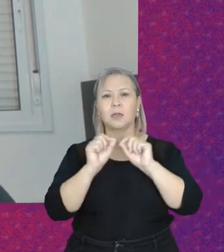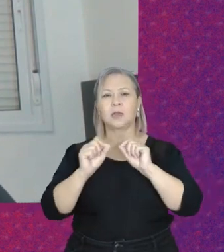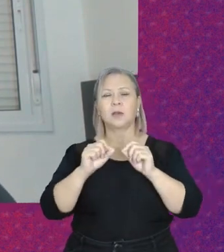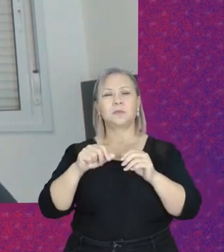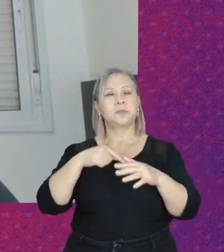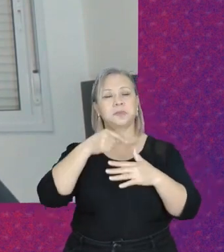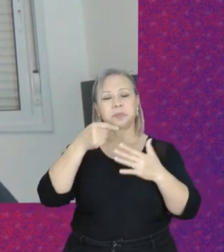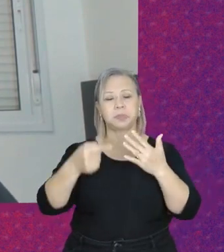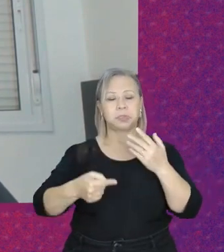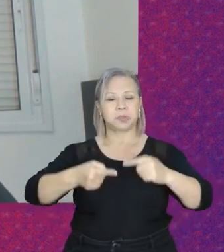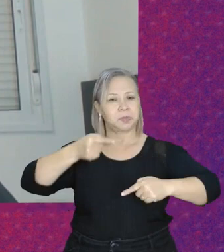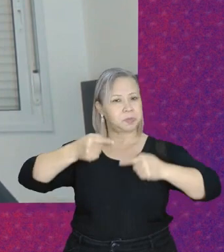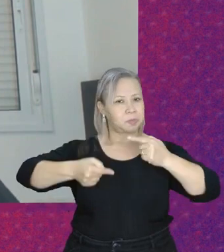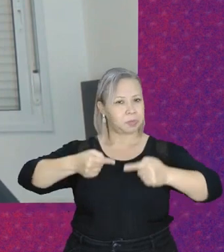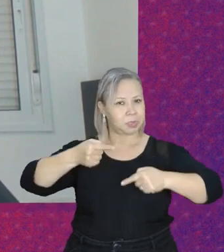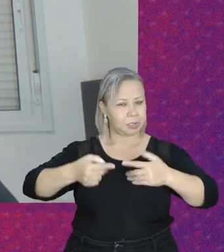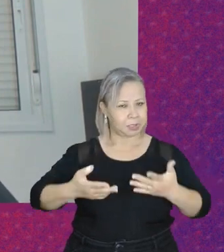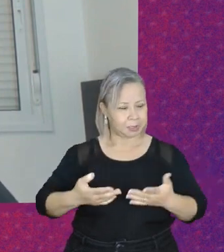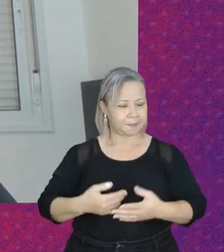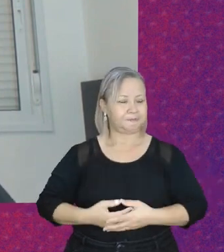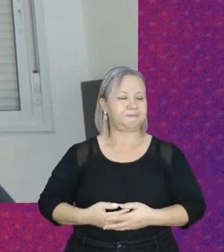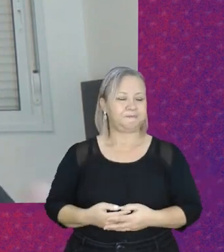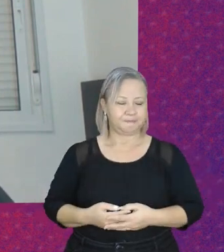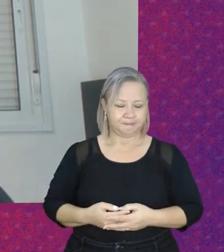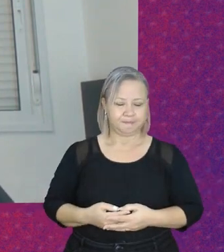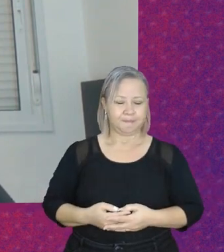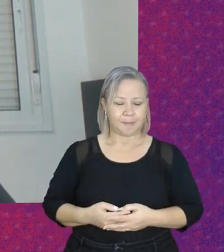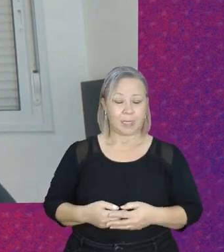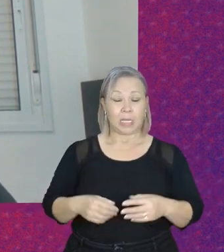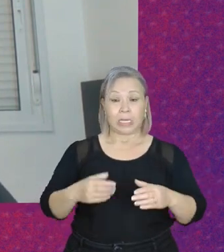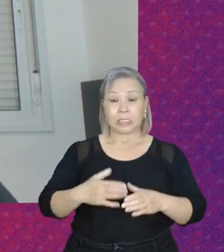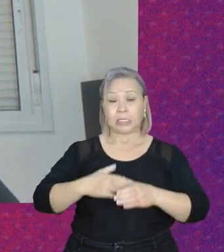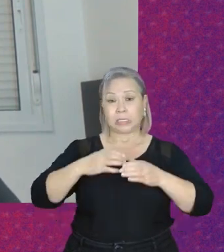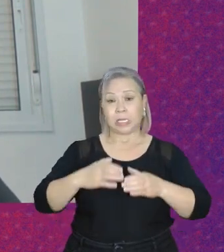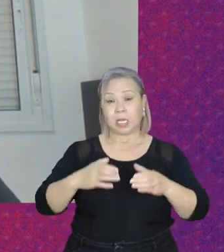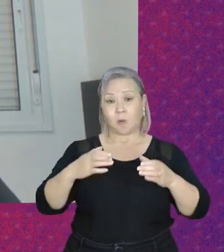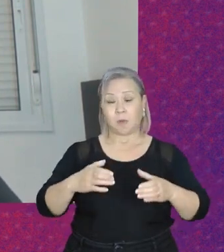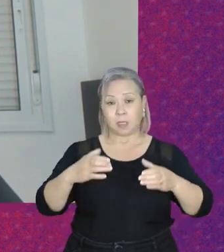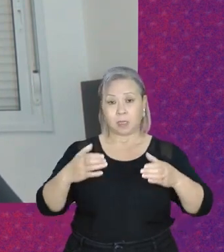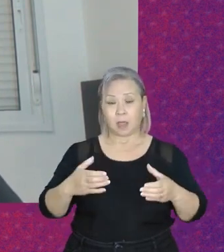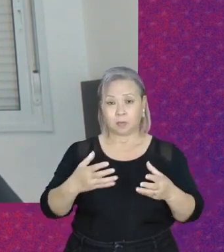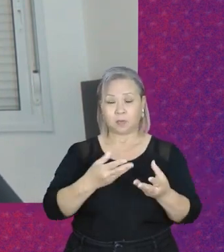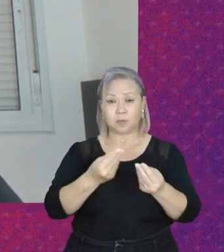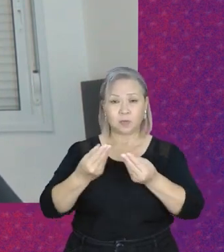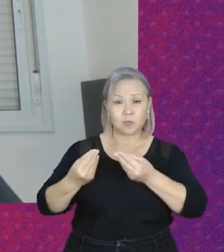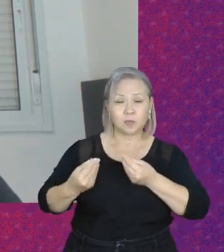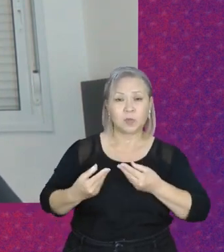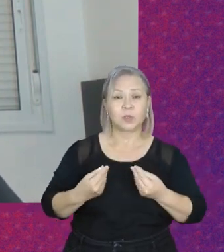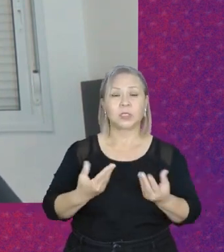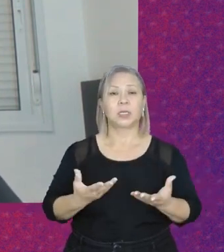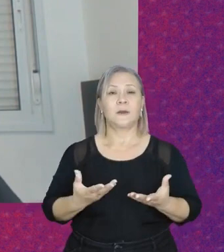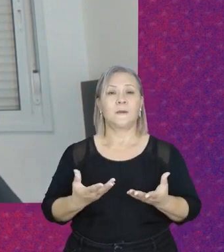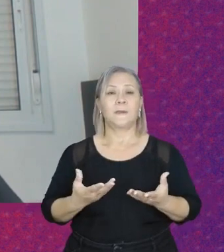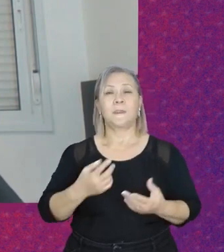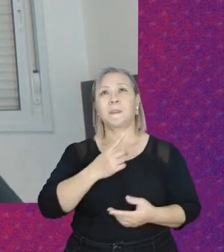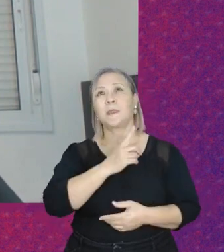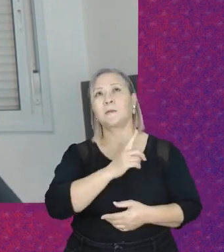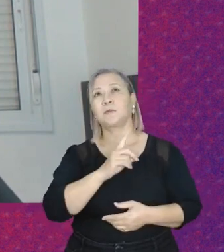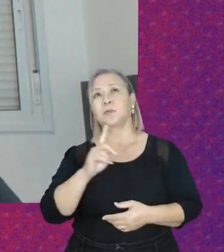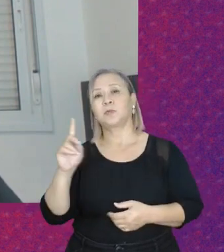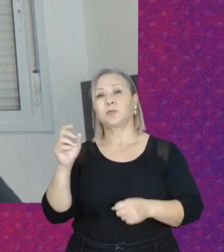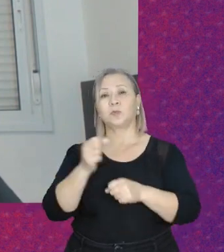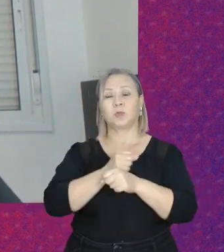políticas. E isso tem aumentado nos últimos anos,